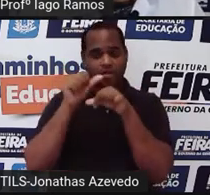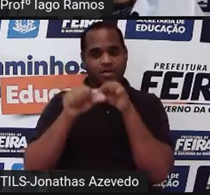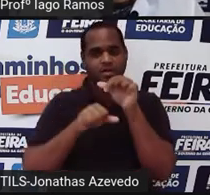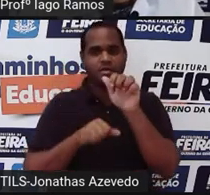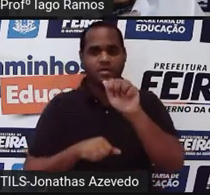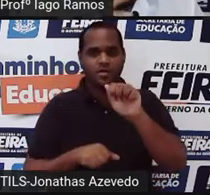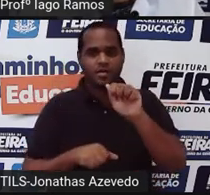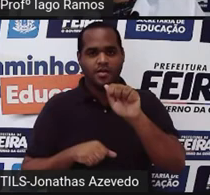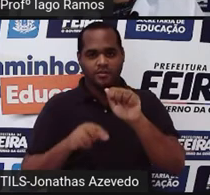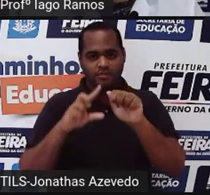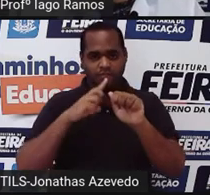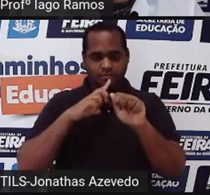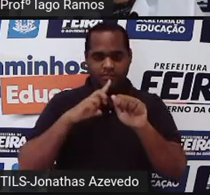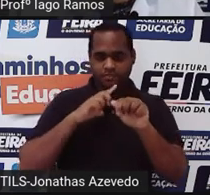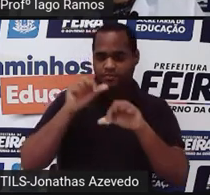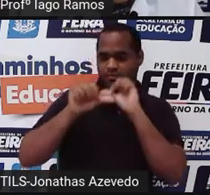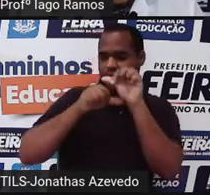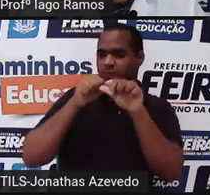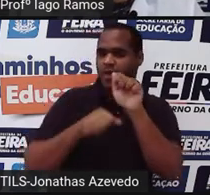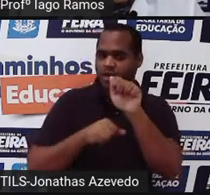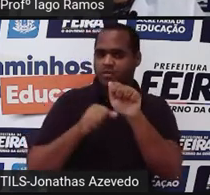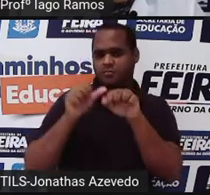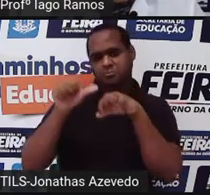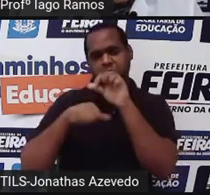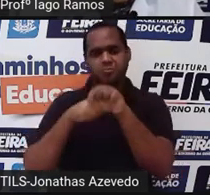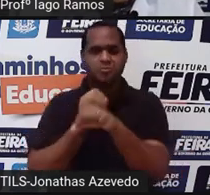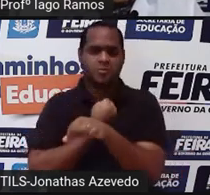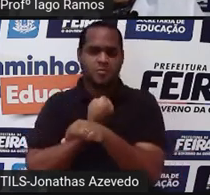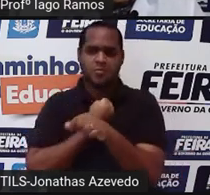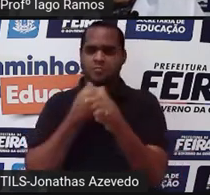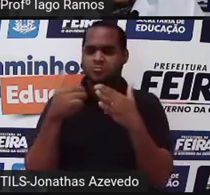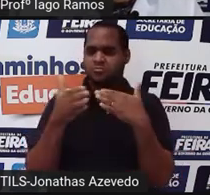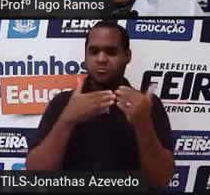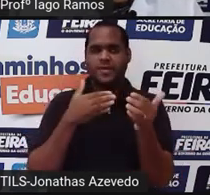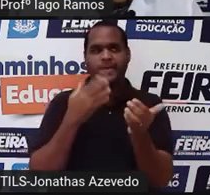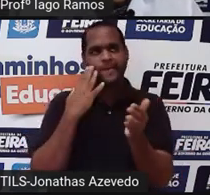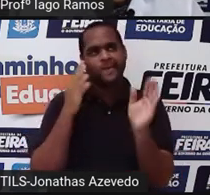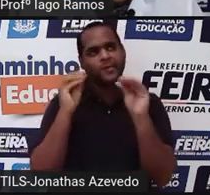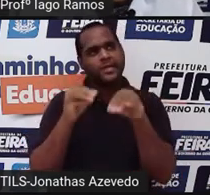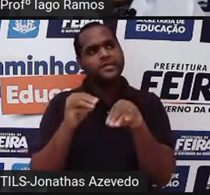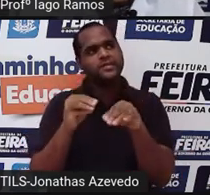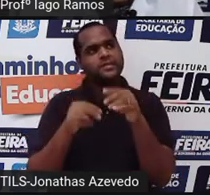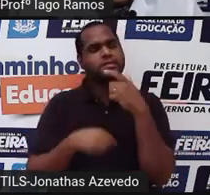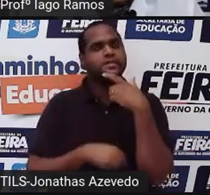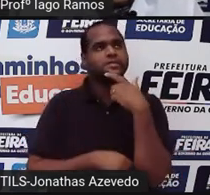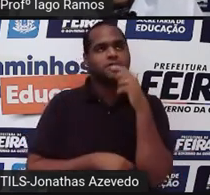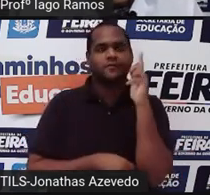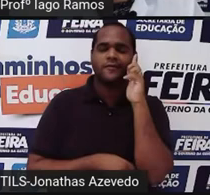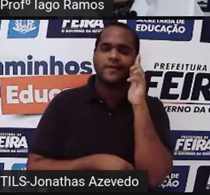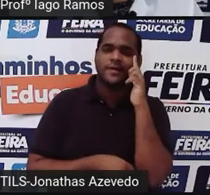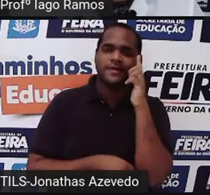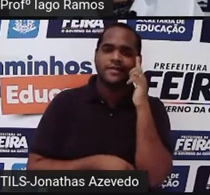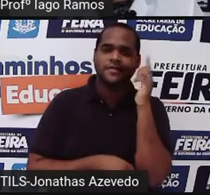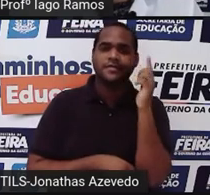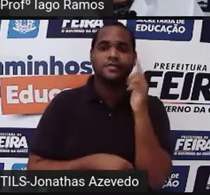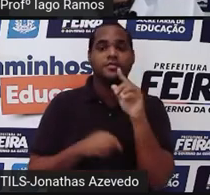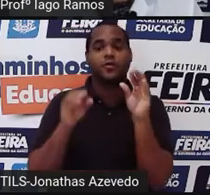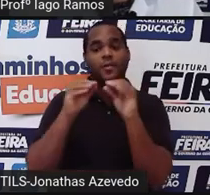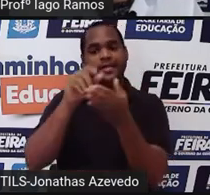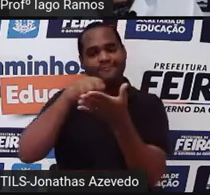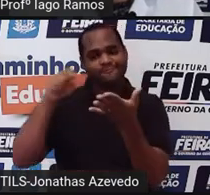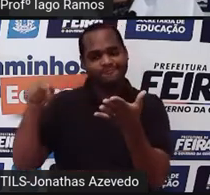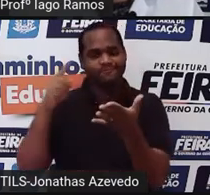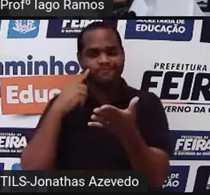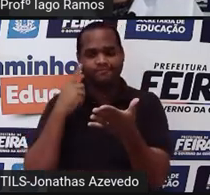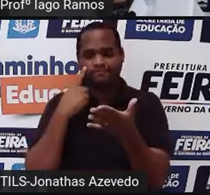ali por algum número, tá? Aquele A ali eu vou colocar, deixa eu ver, eu vou começar a escrever na